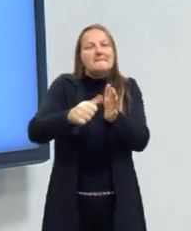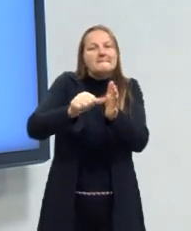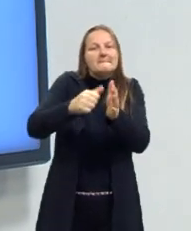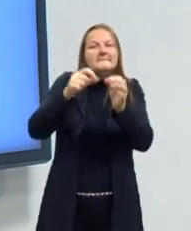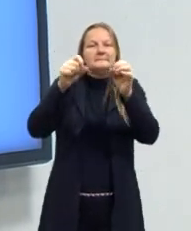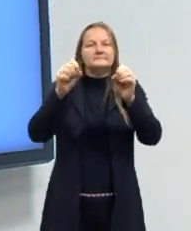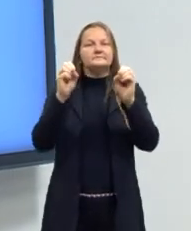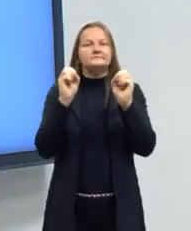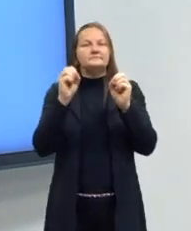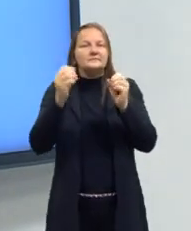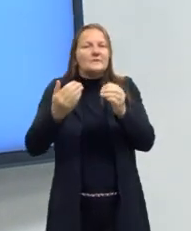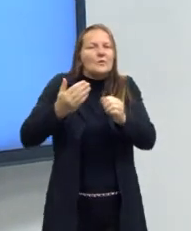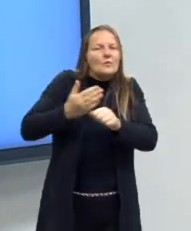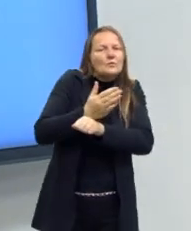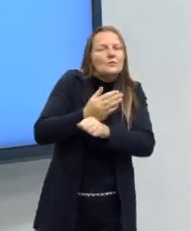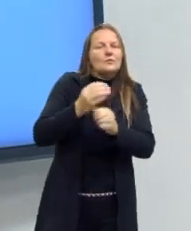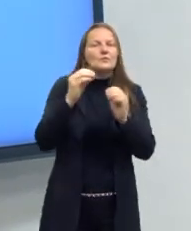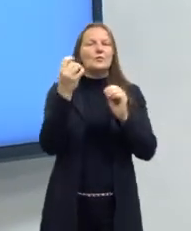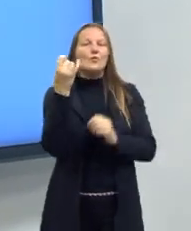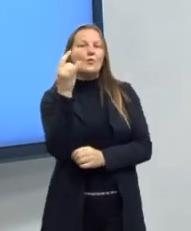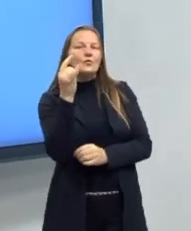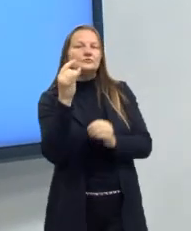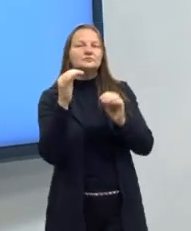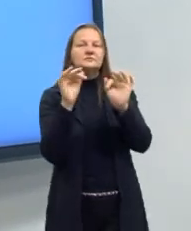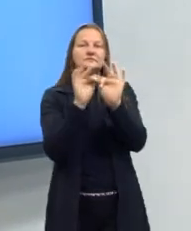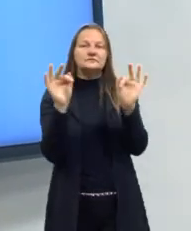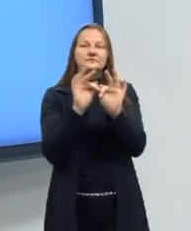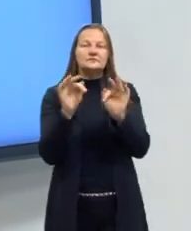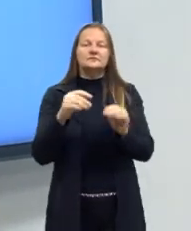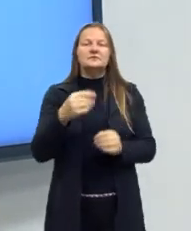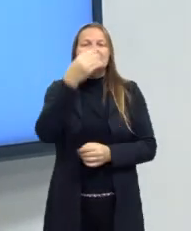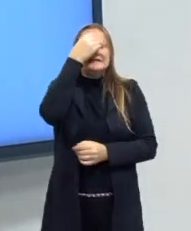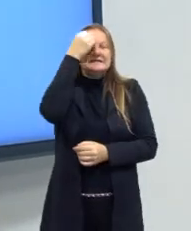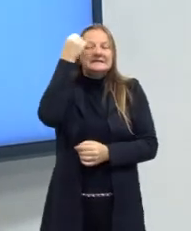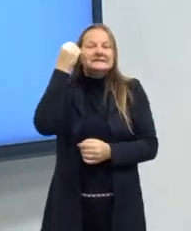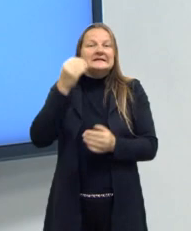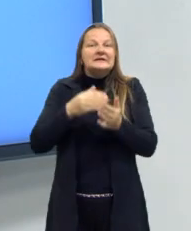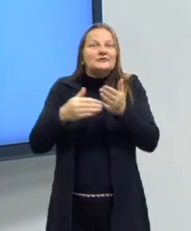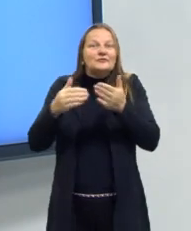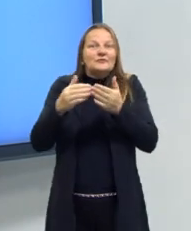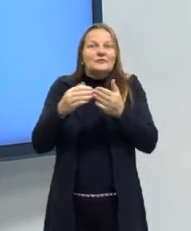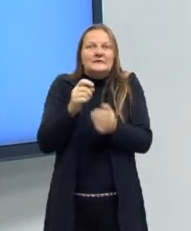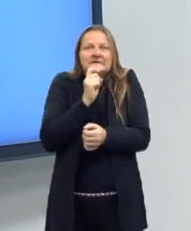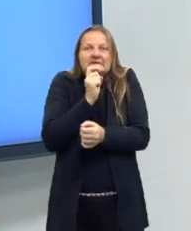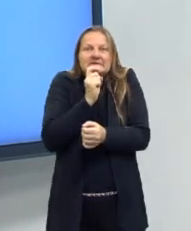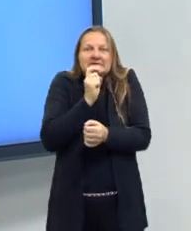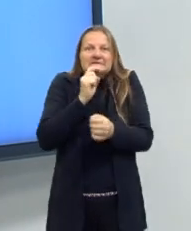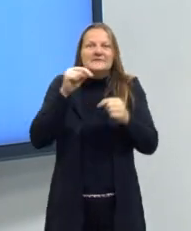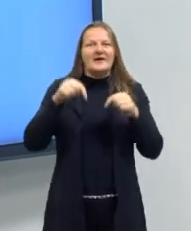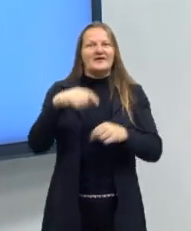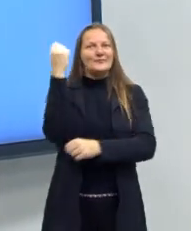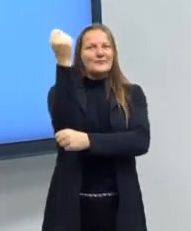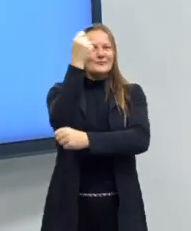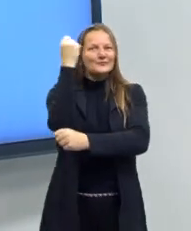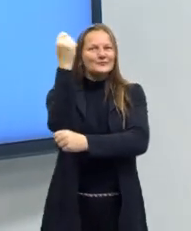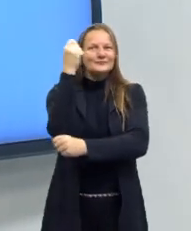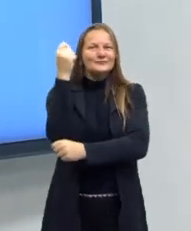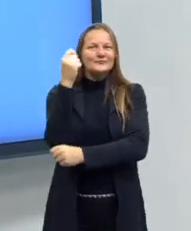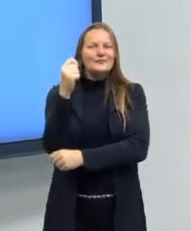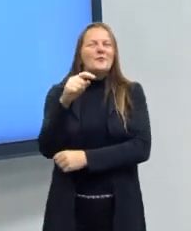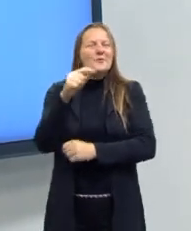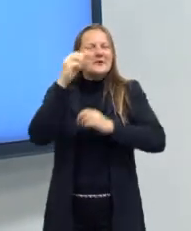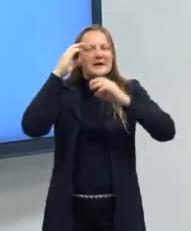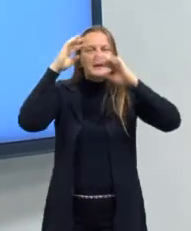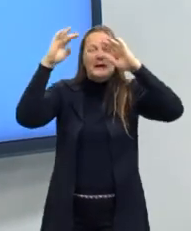antes de nós entrarmos nessas últimas funções, vamos esquecer que a gente está no inverno gaúcho, vamos imaginar que a gente está